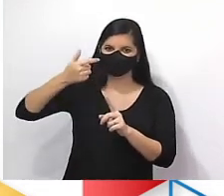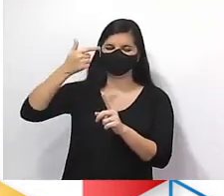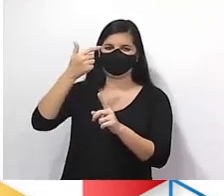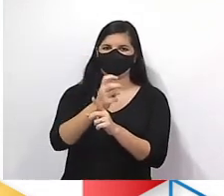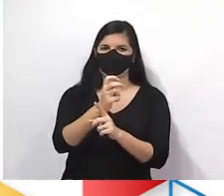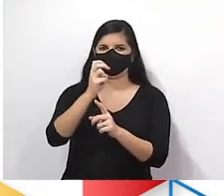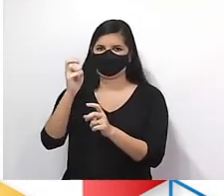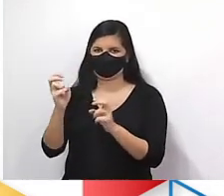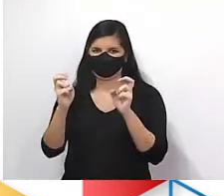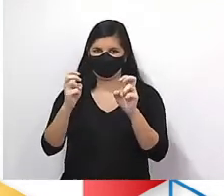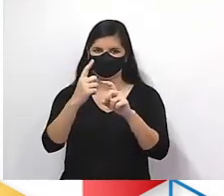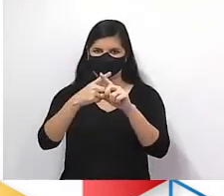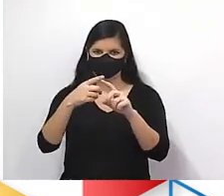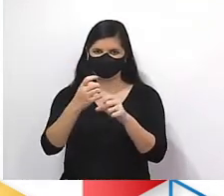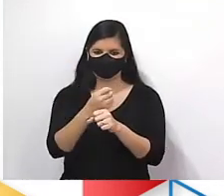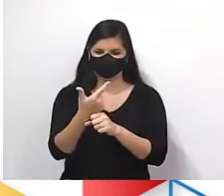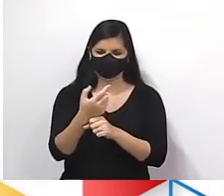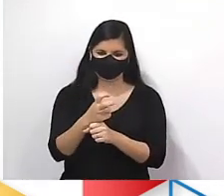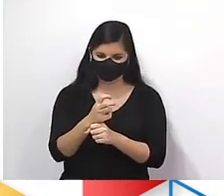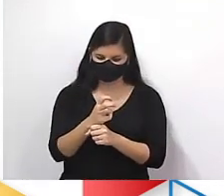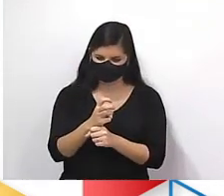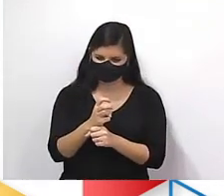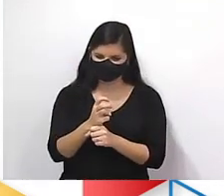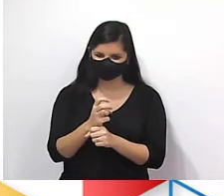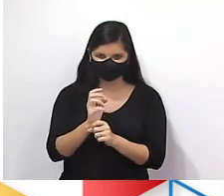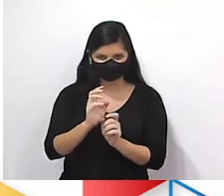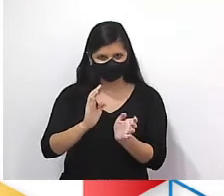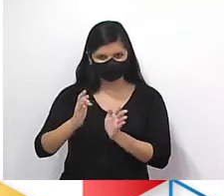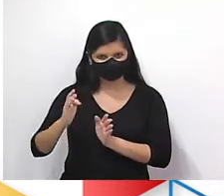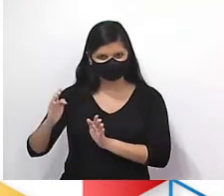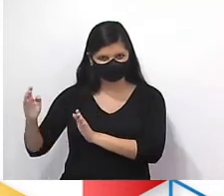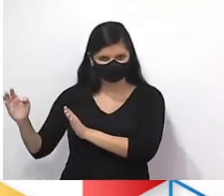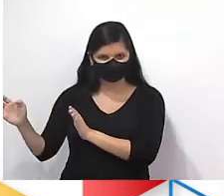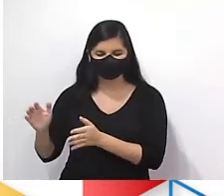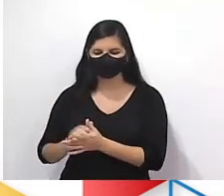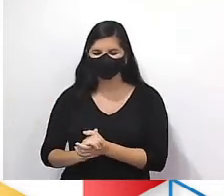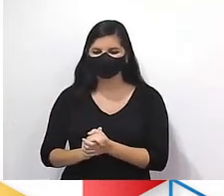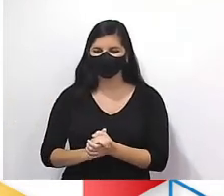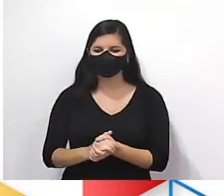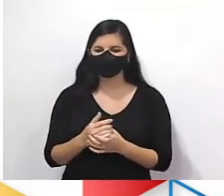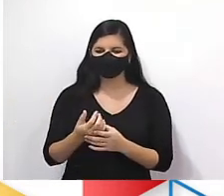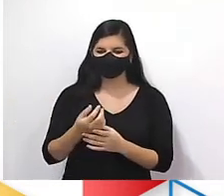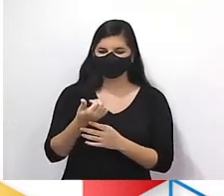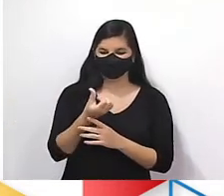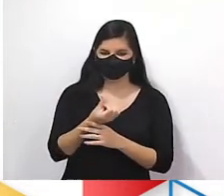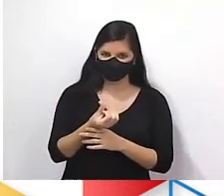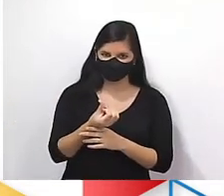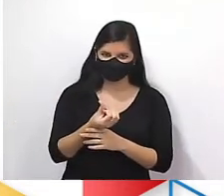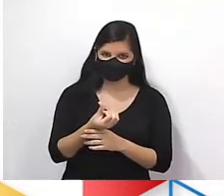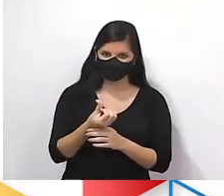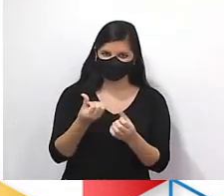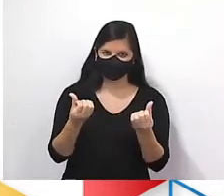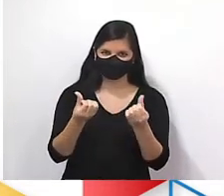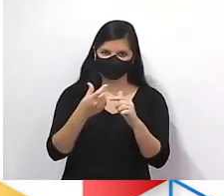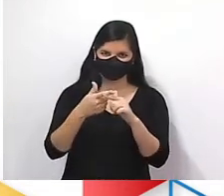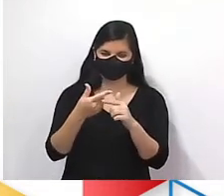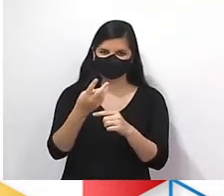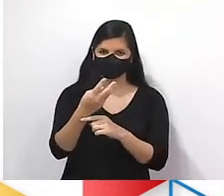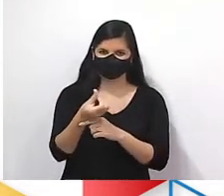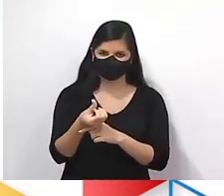5 vai dar 25, e é 5 ao quadrado. E assim segue, ó. O terceiro vai ser o 6. 6 vezes 6, 36.